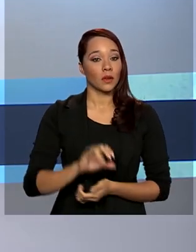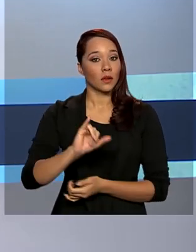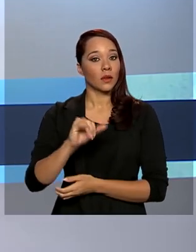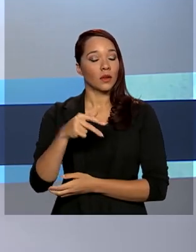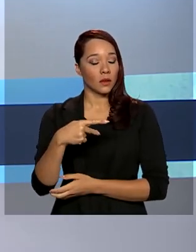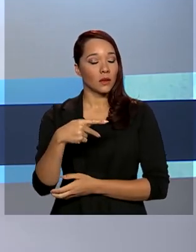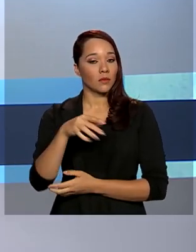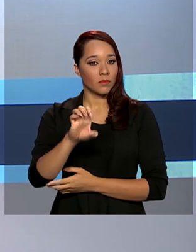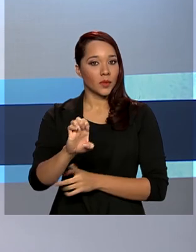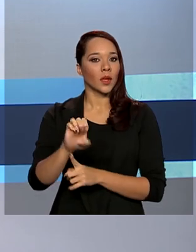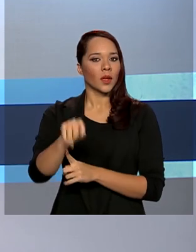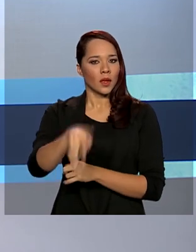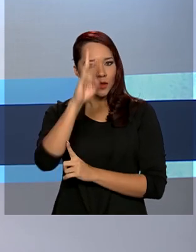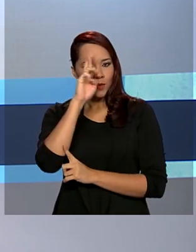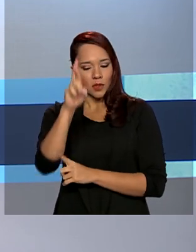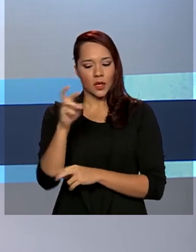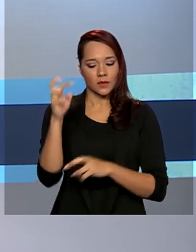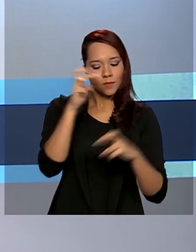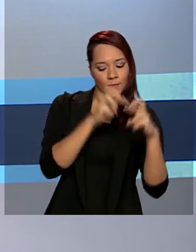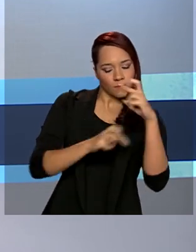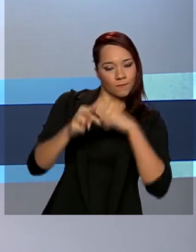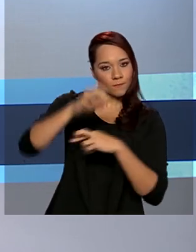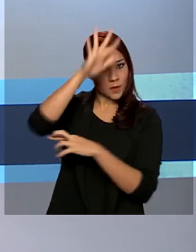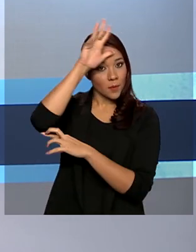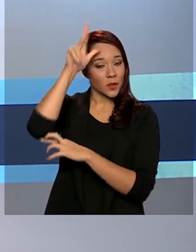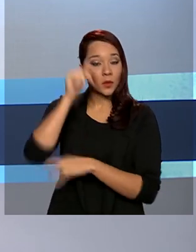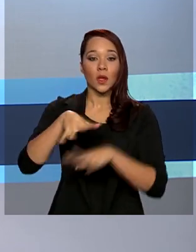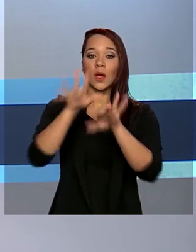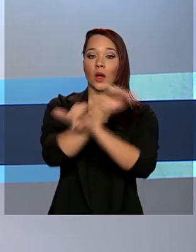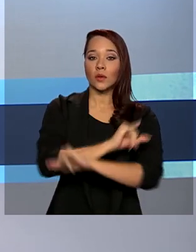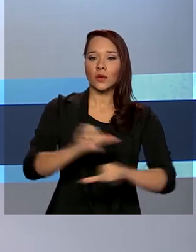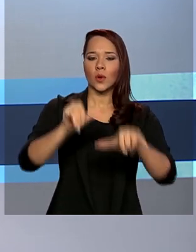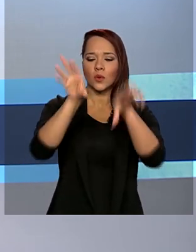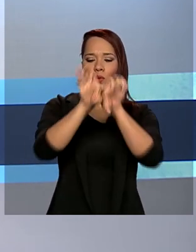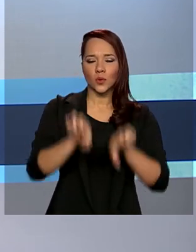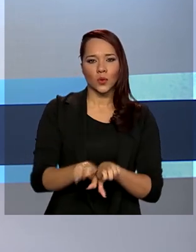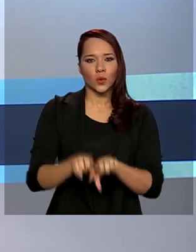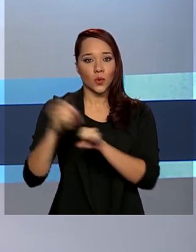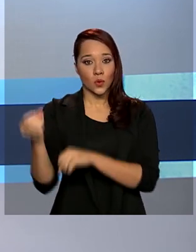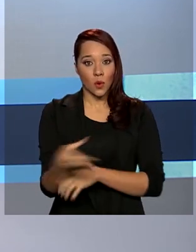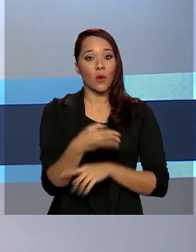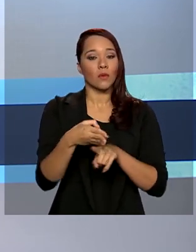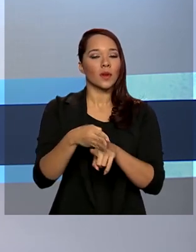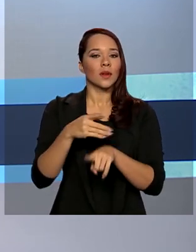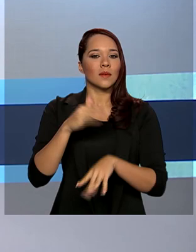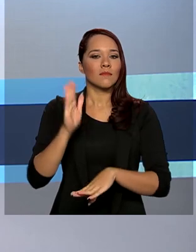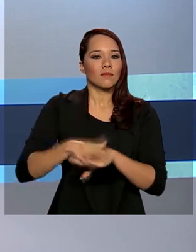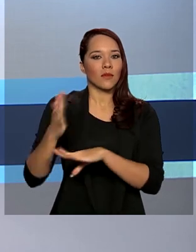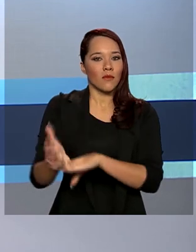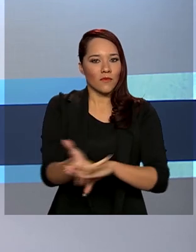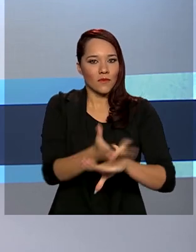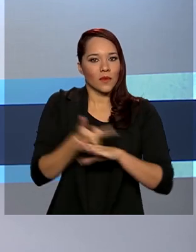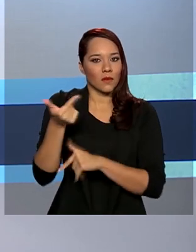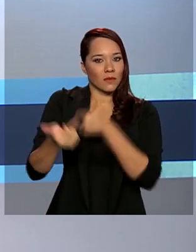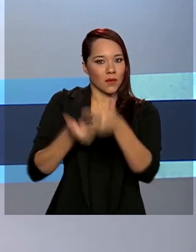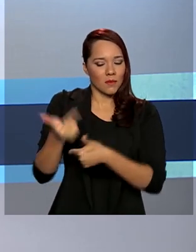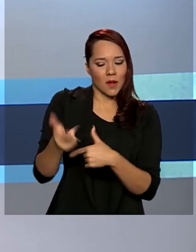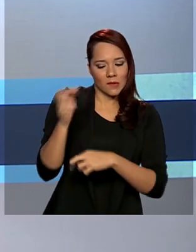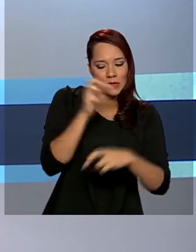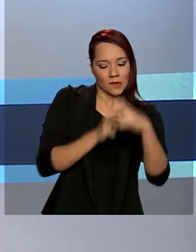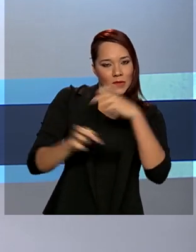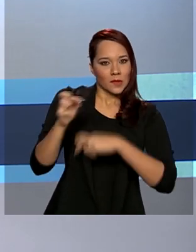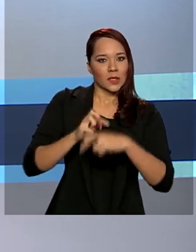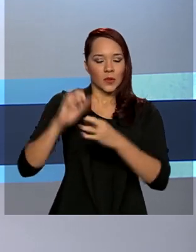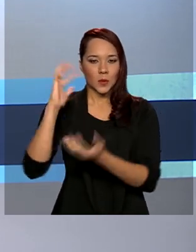órgão responsável pelo monitoramento da Amazônia, anunciou uma reestruturação para dar mais eficiência ao trabalho de fiscalização